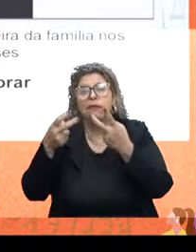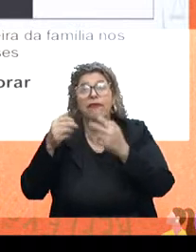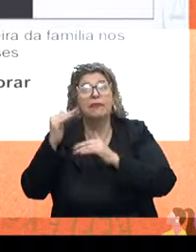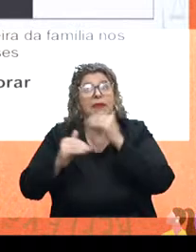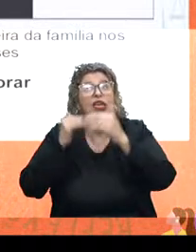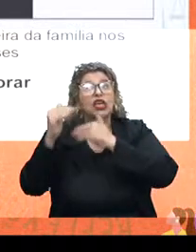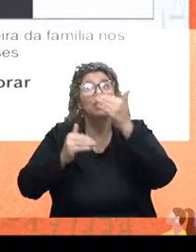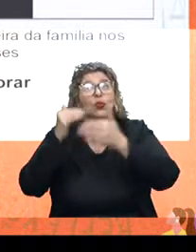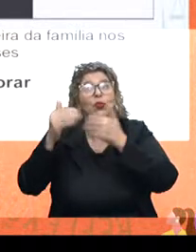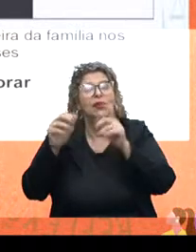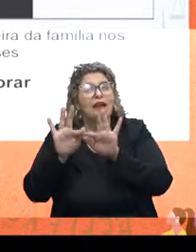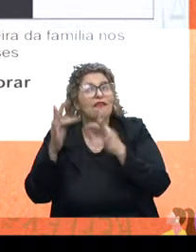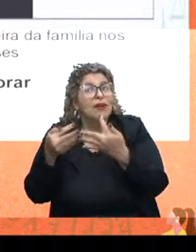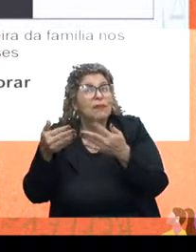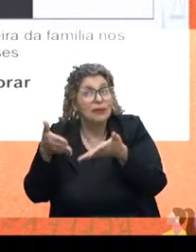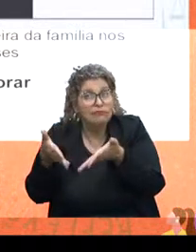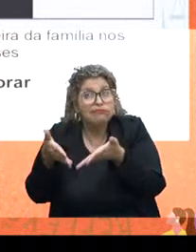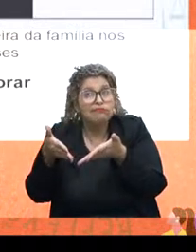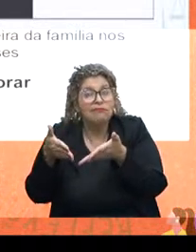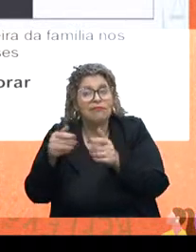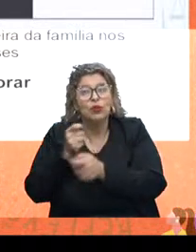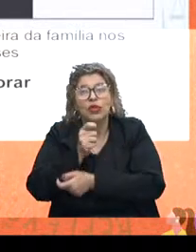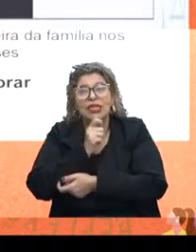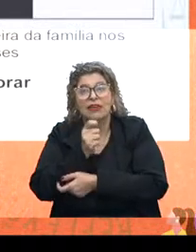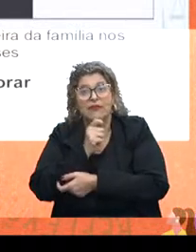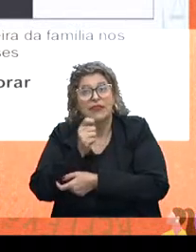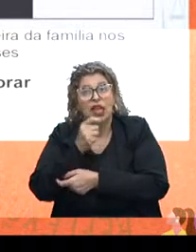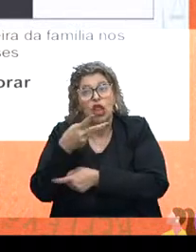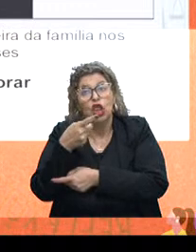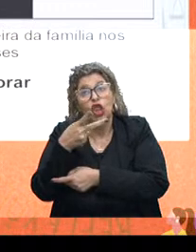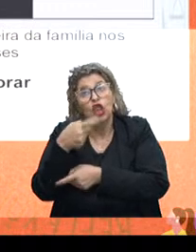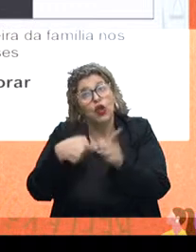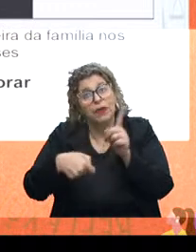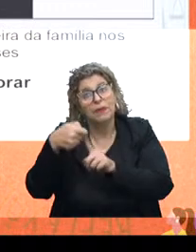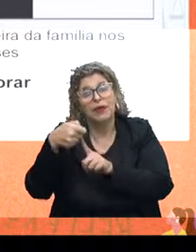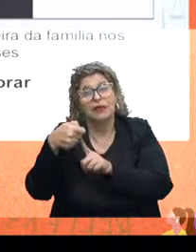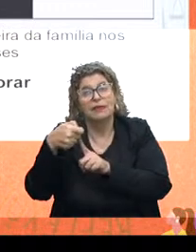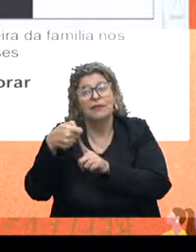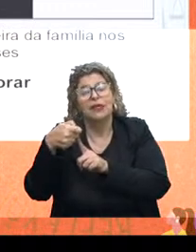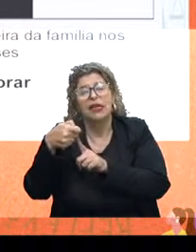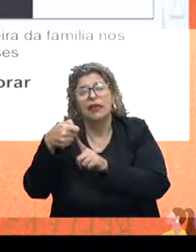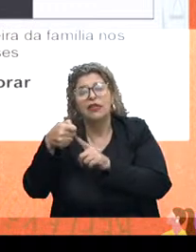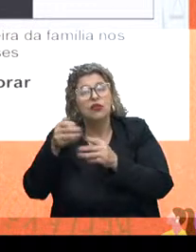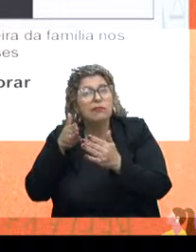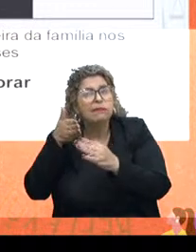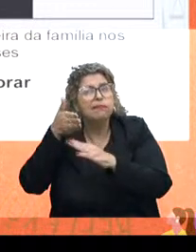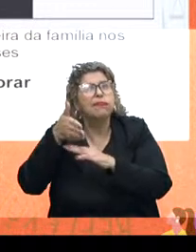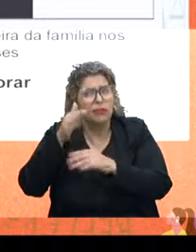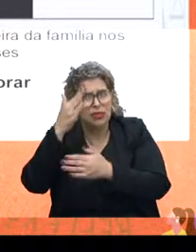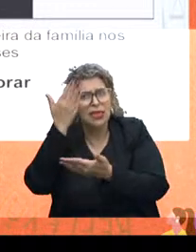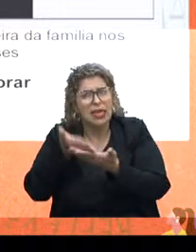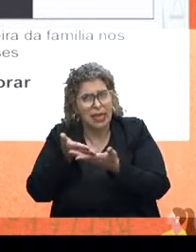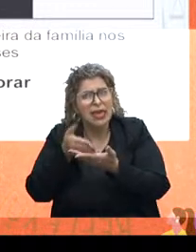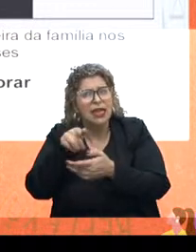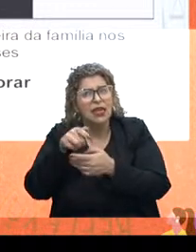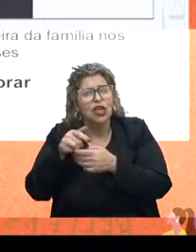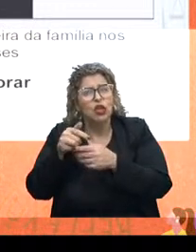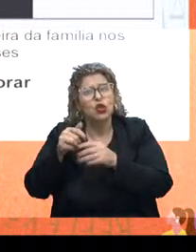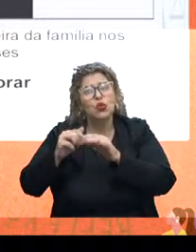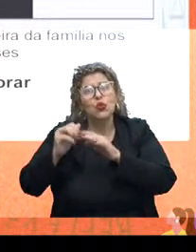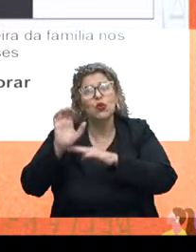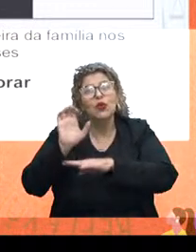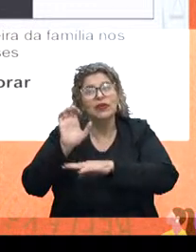desenvolvimento da família, da família do entrevistado nos próximos 12 meses. Então, a gente fez uma projeção. Você crê no desenvolvimento do Estado,